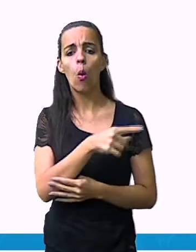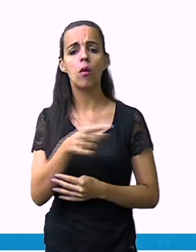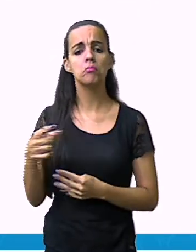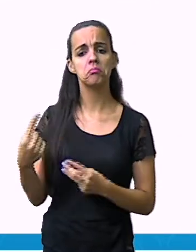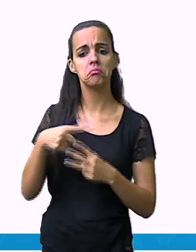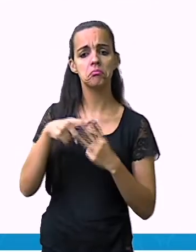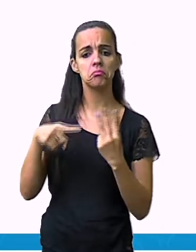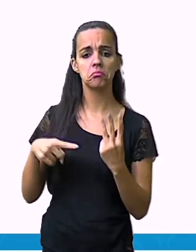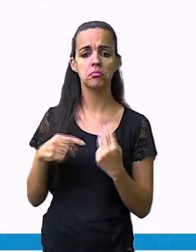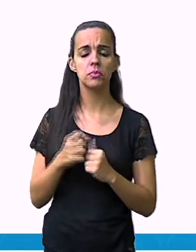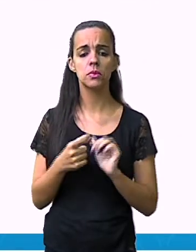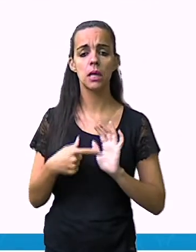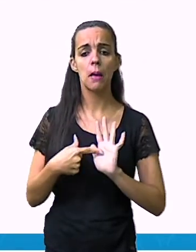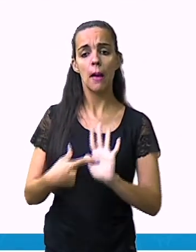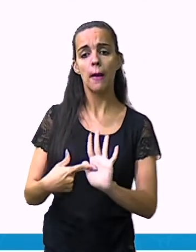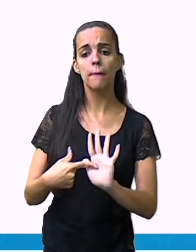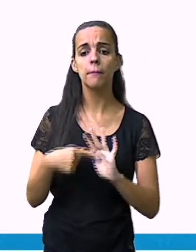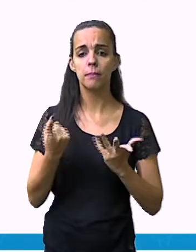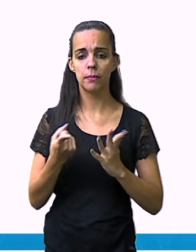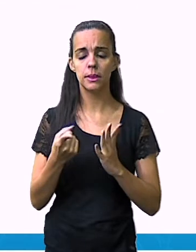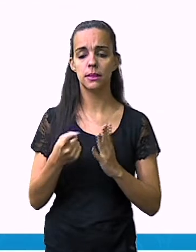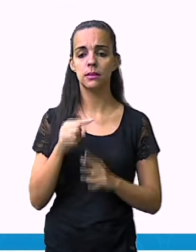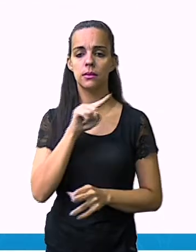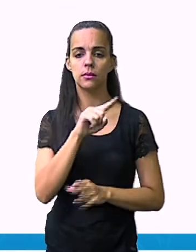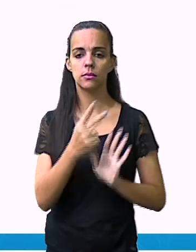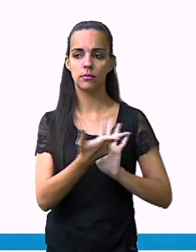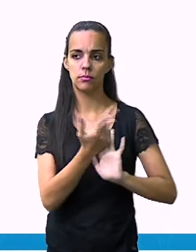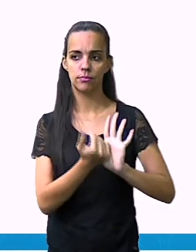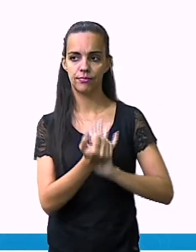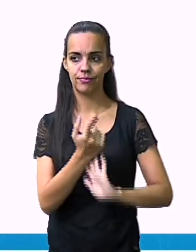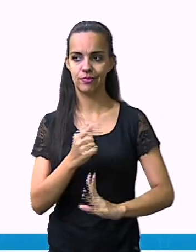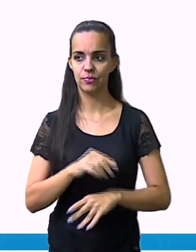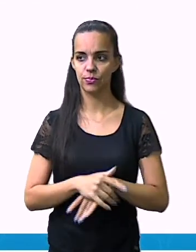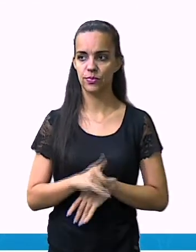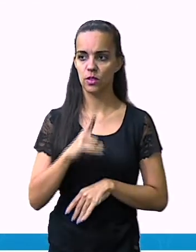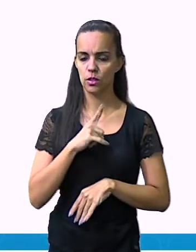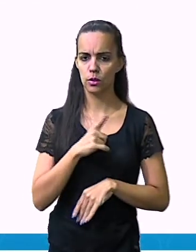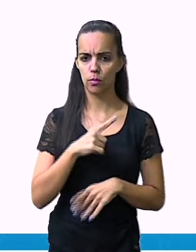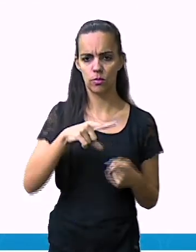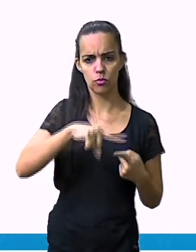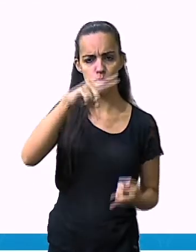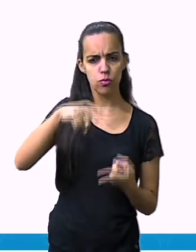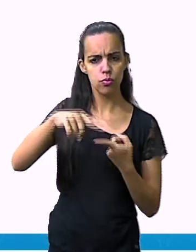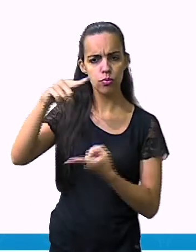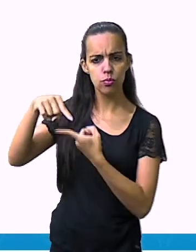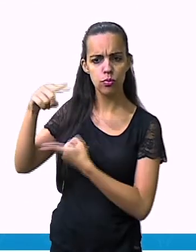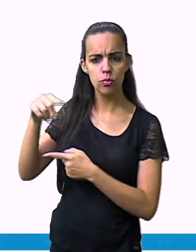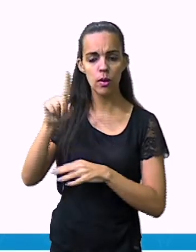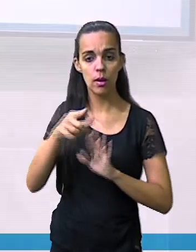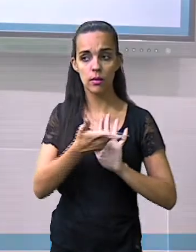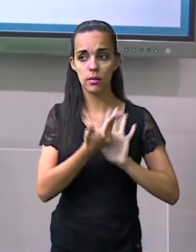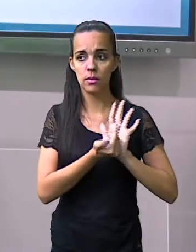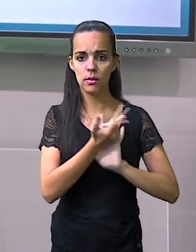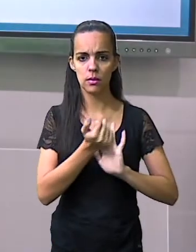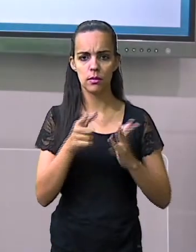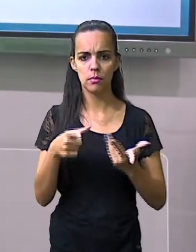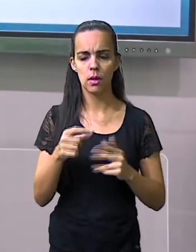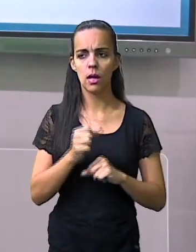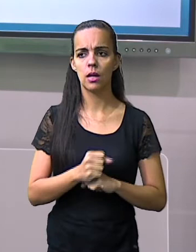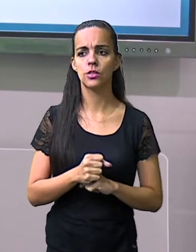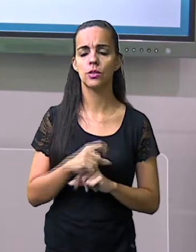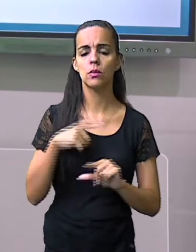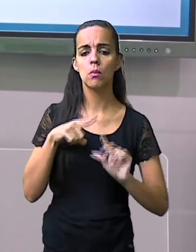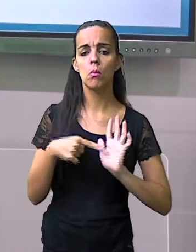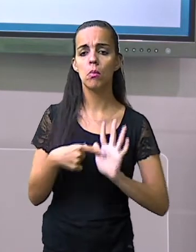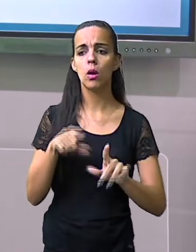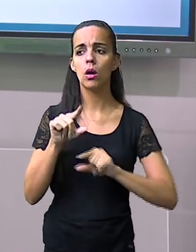produto químico? Ou vários produtos químicos? Nós temos aqui essa imagem com vários produtos